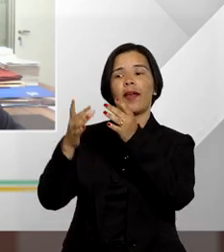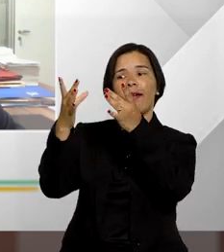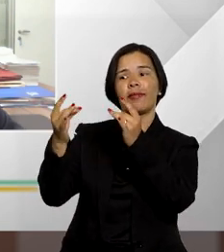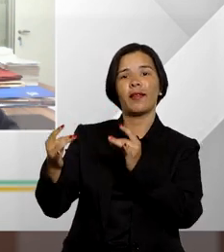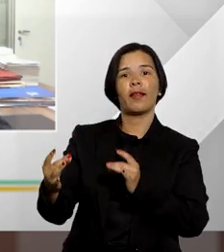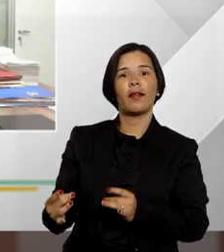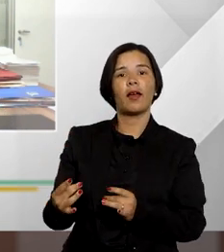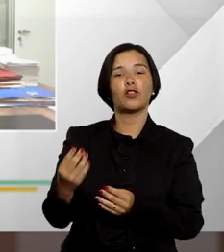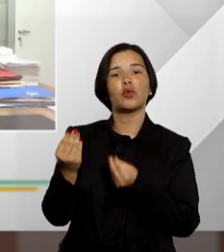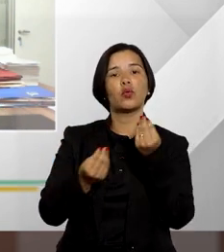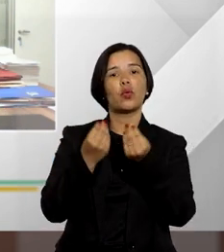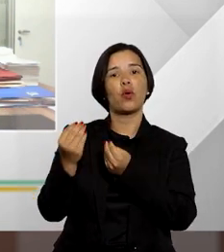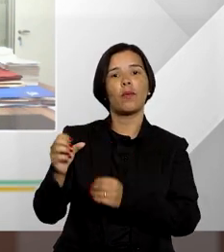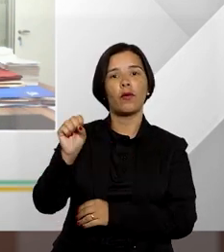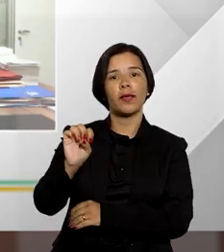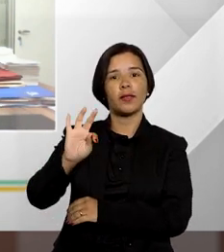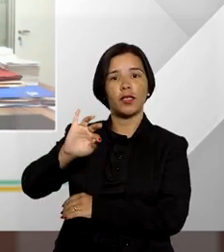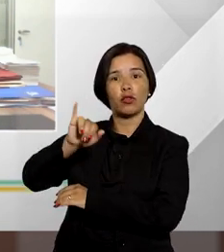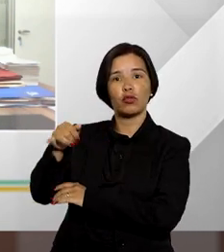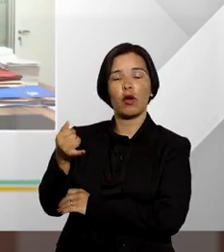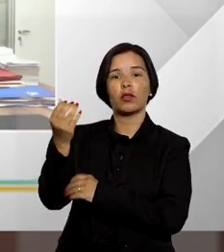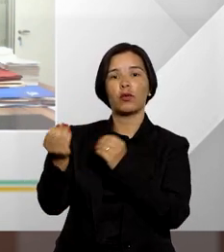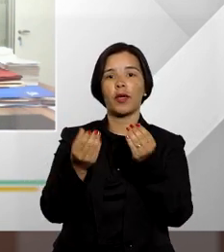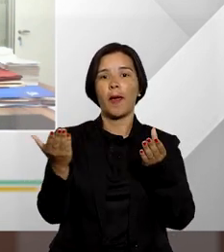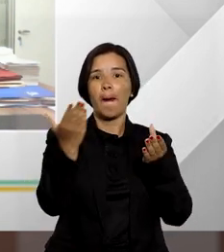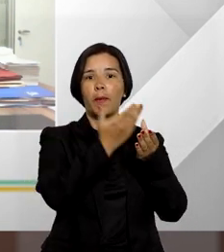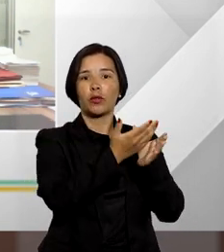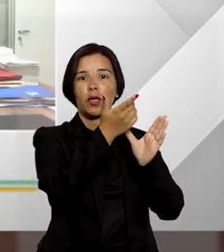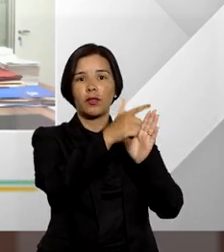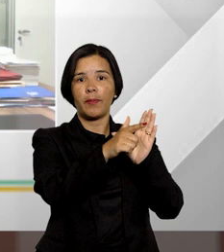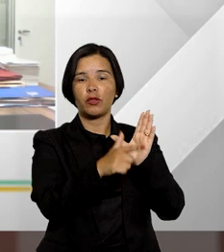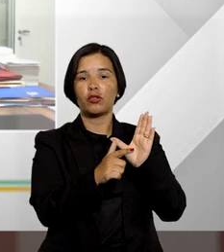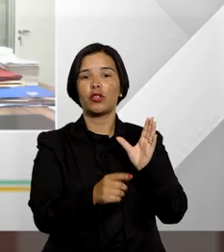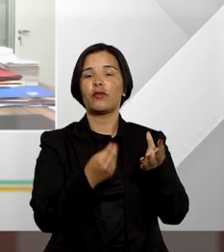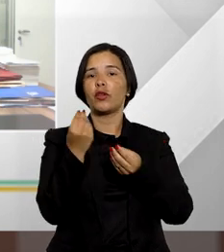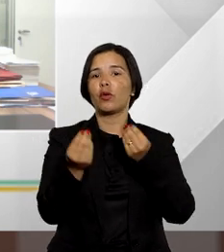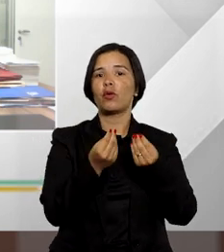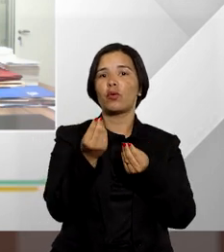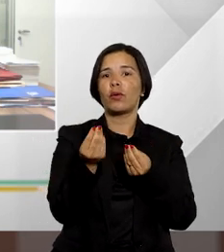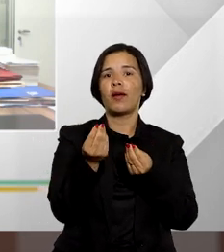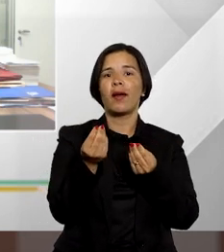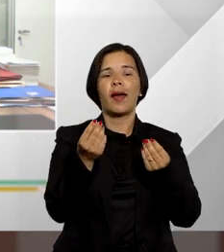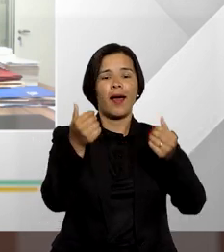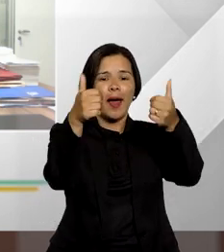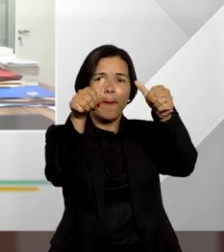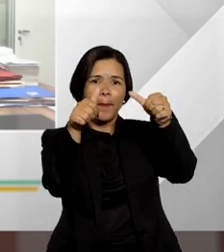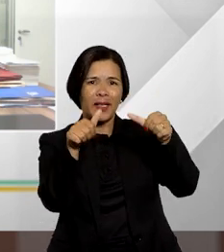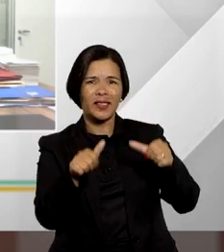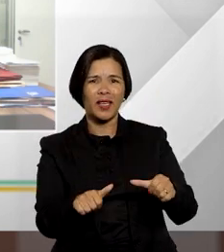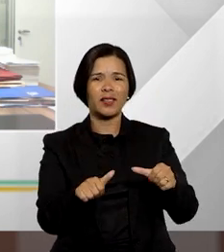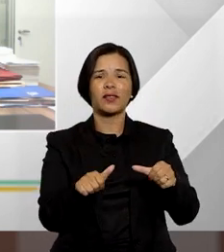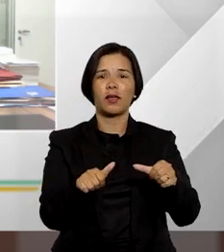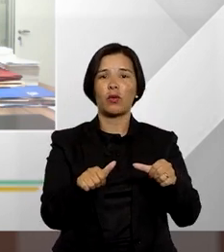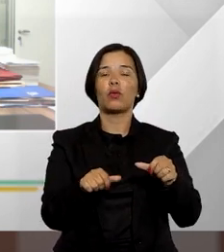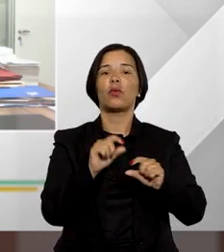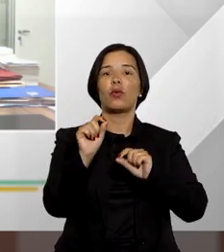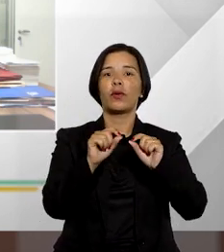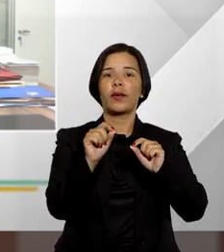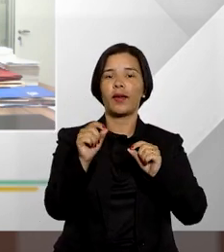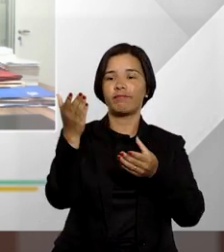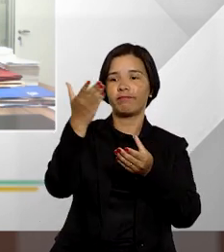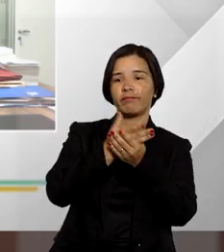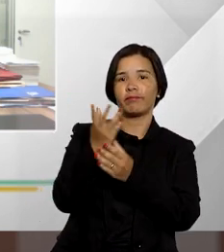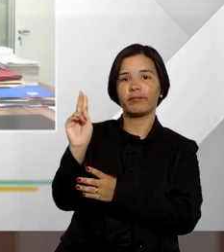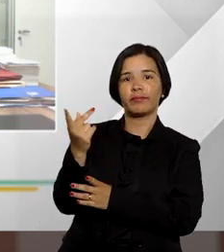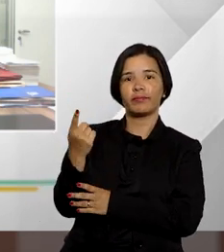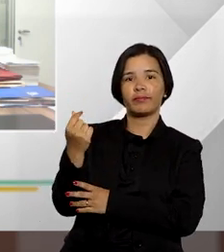detalhasse o que o STJ definiu em sede de repetitivo e qual o sentido dessa expressão apreciação equitativa no que